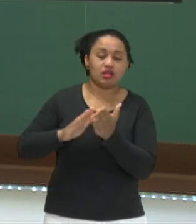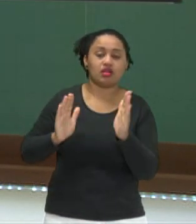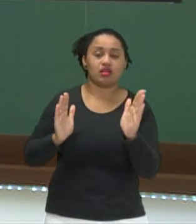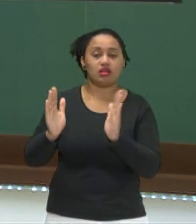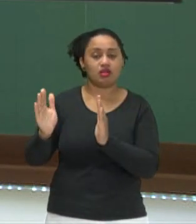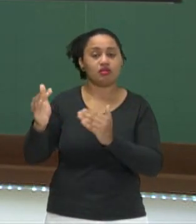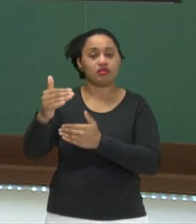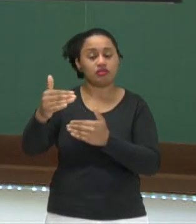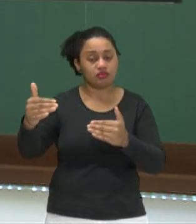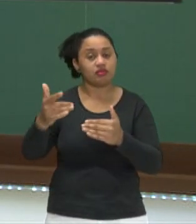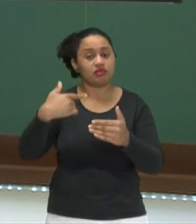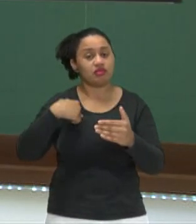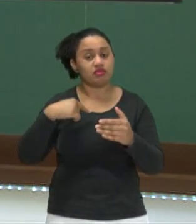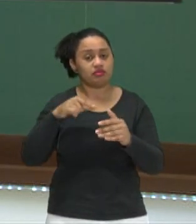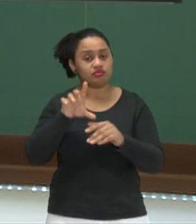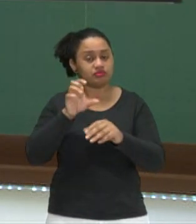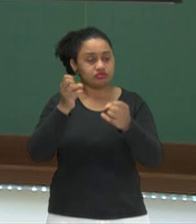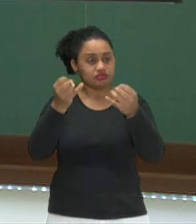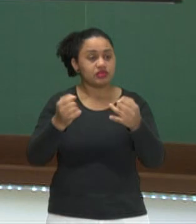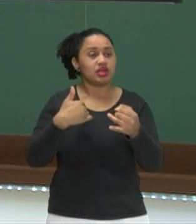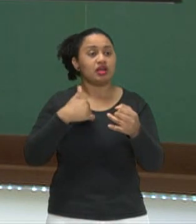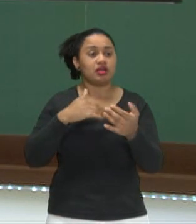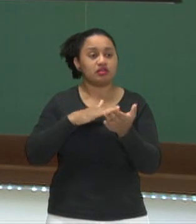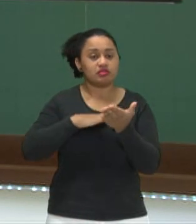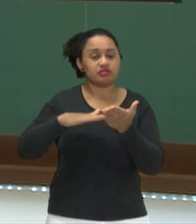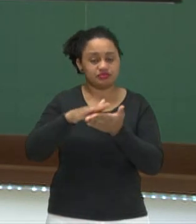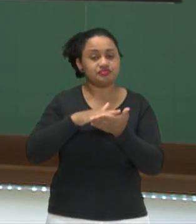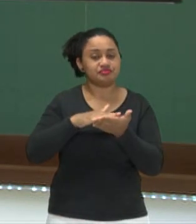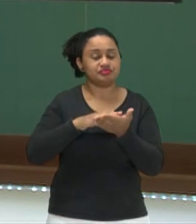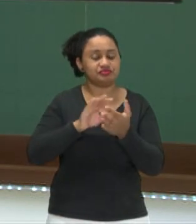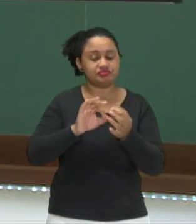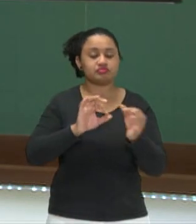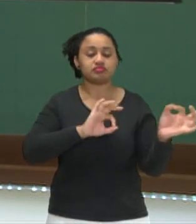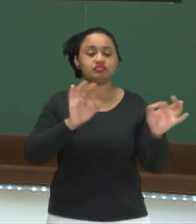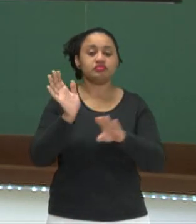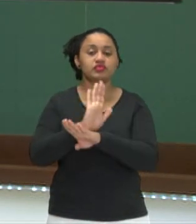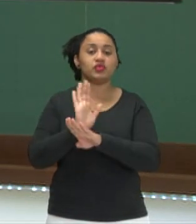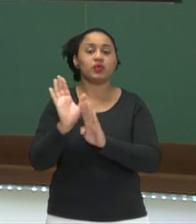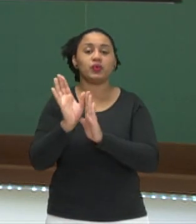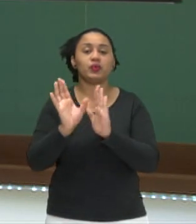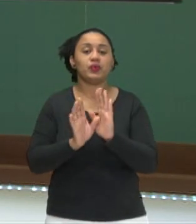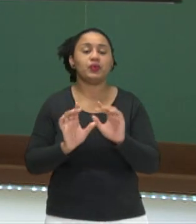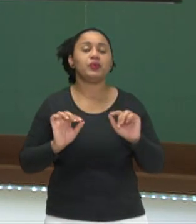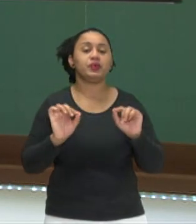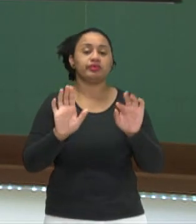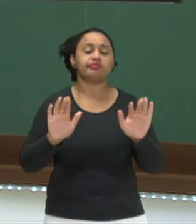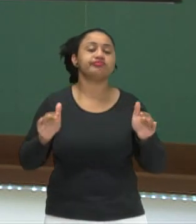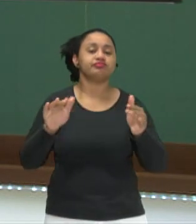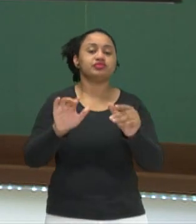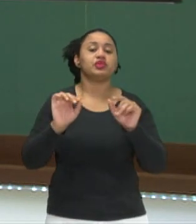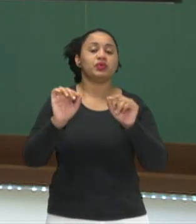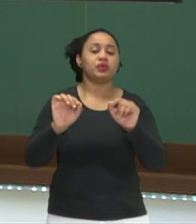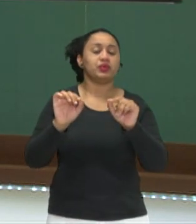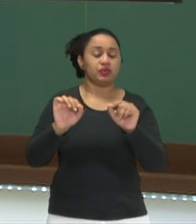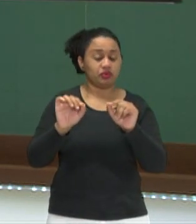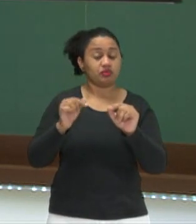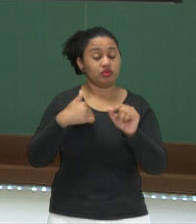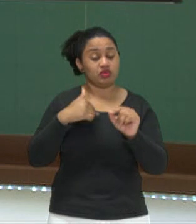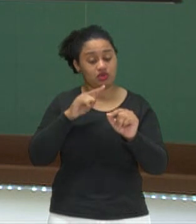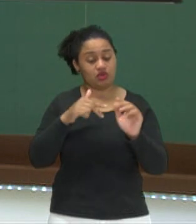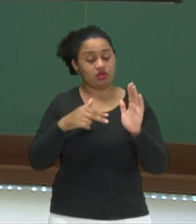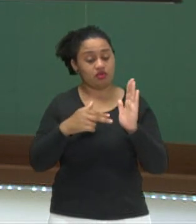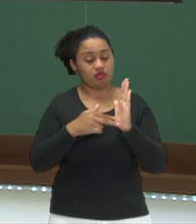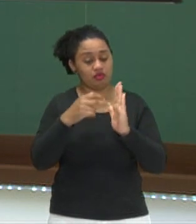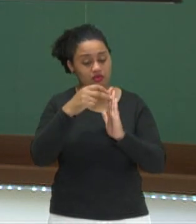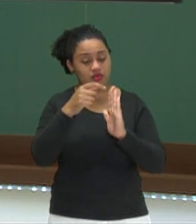definida exatamente por esse polígono da base. Nesse vídeo nós conversamos especificamente sobre